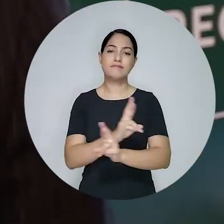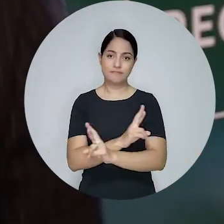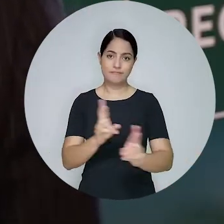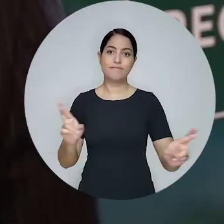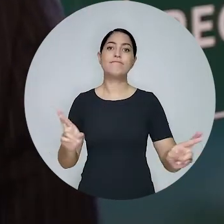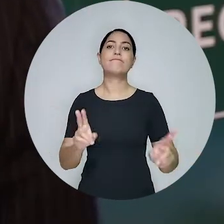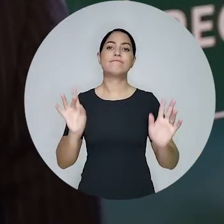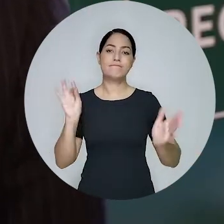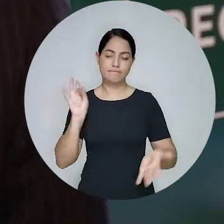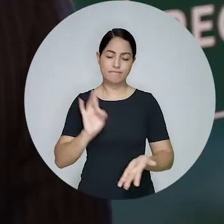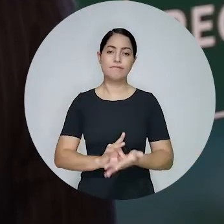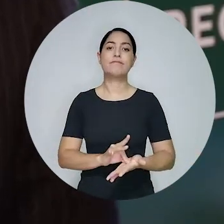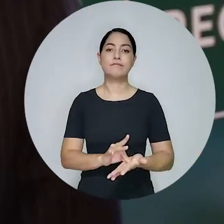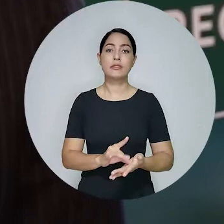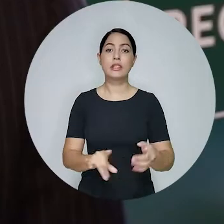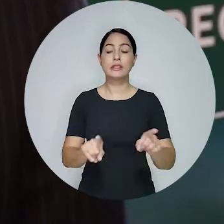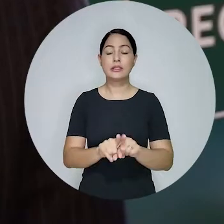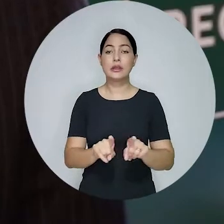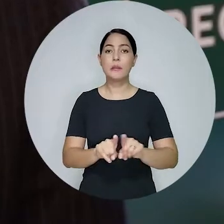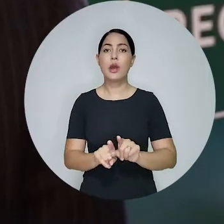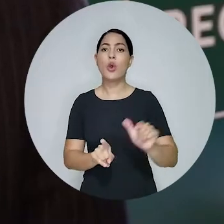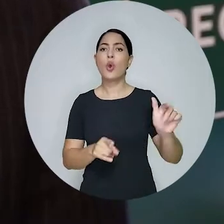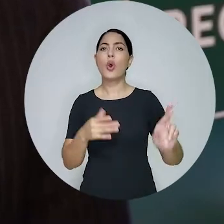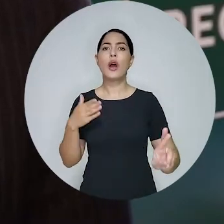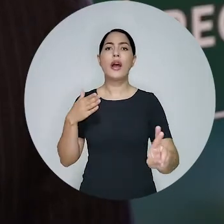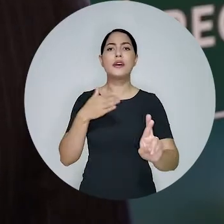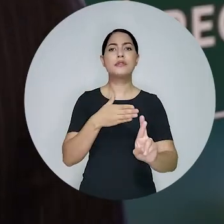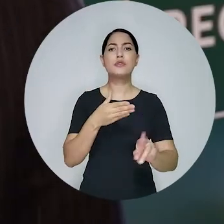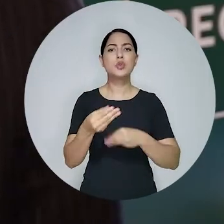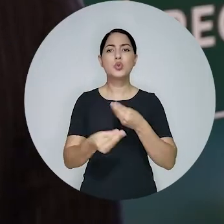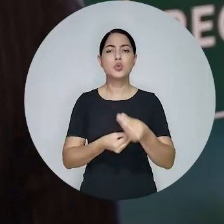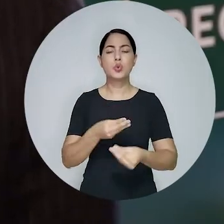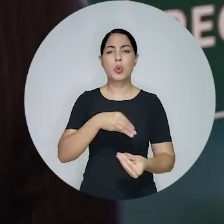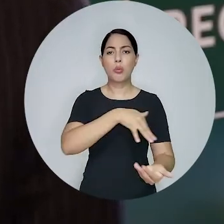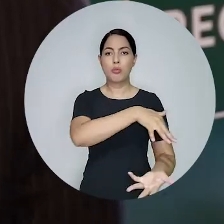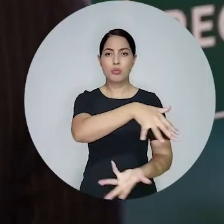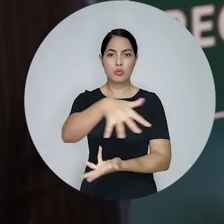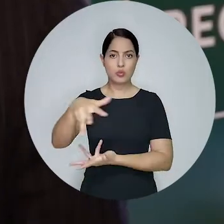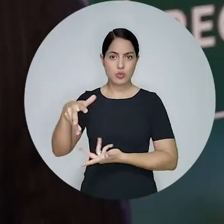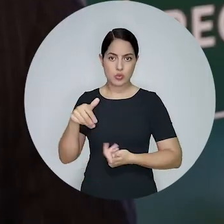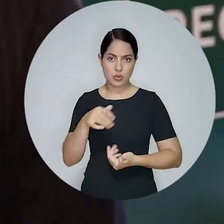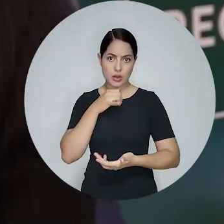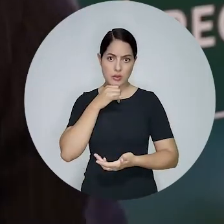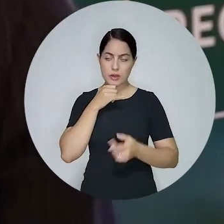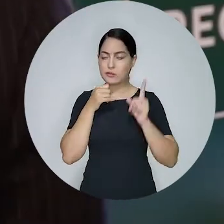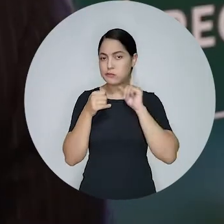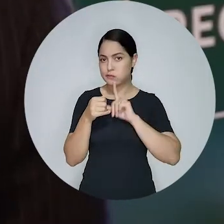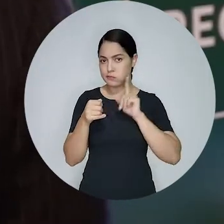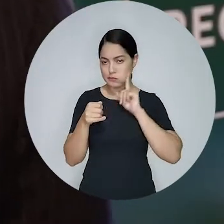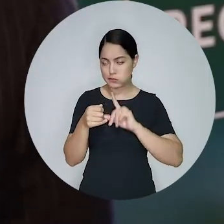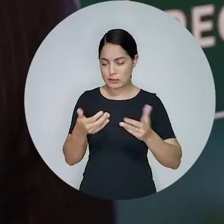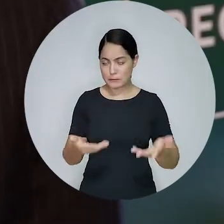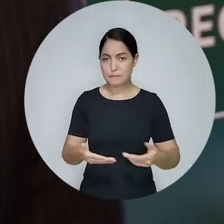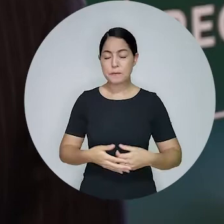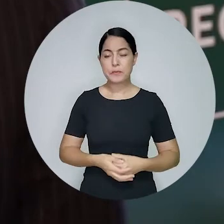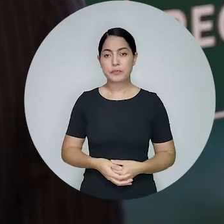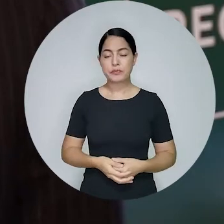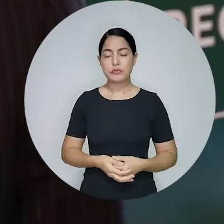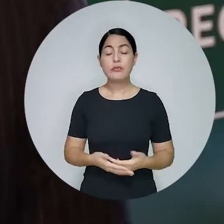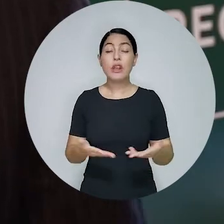relação muito direta com outras referências ao nível mundial, designadamente dos Estados Unidos da América.